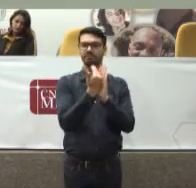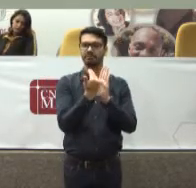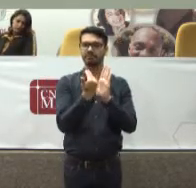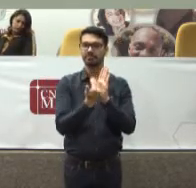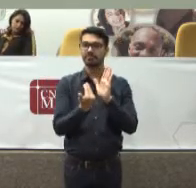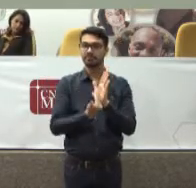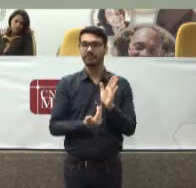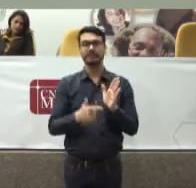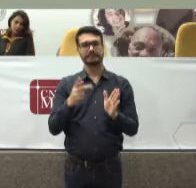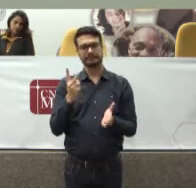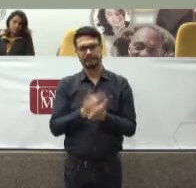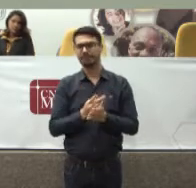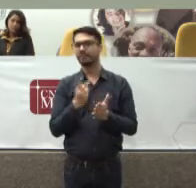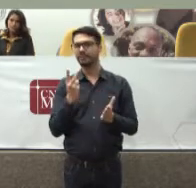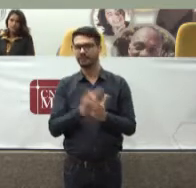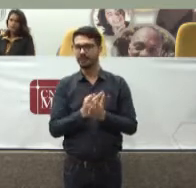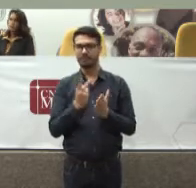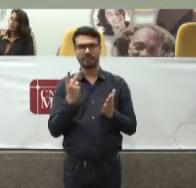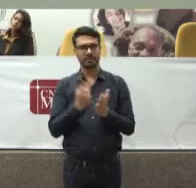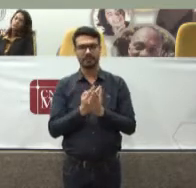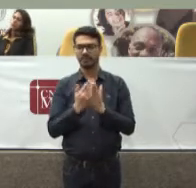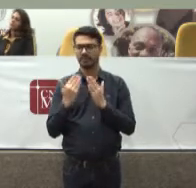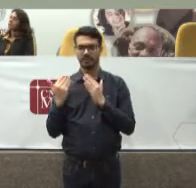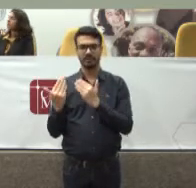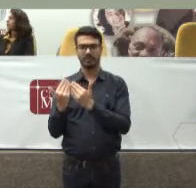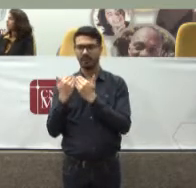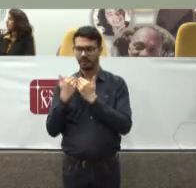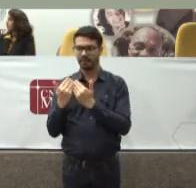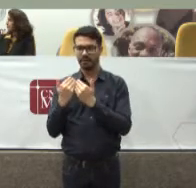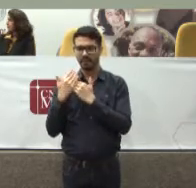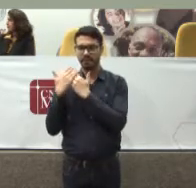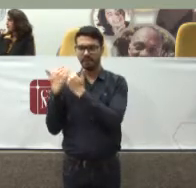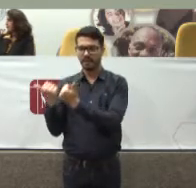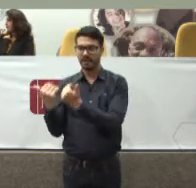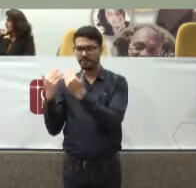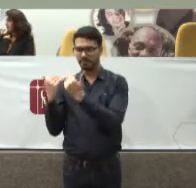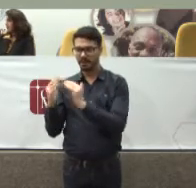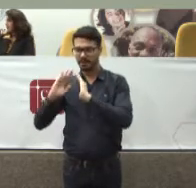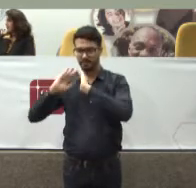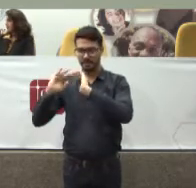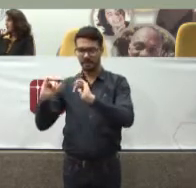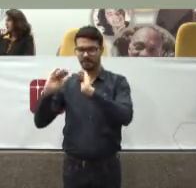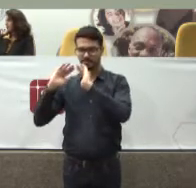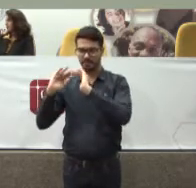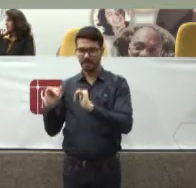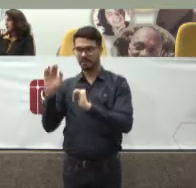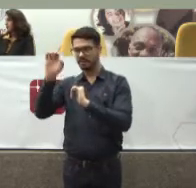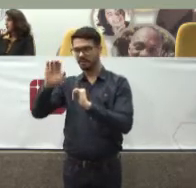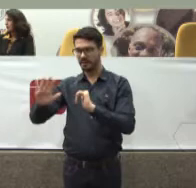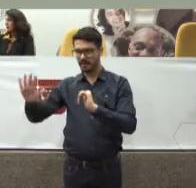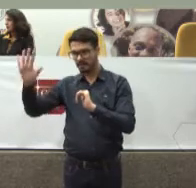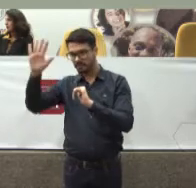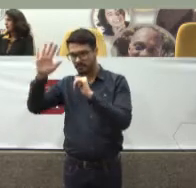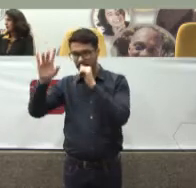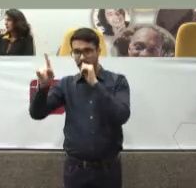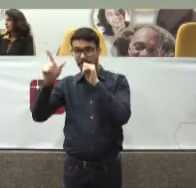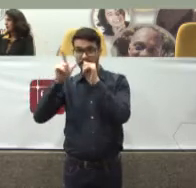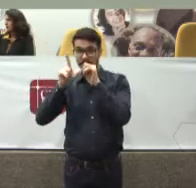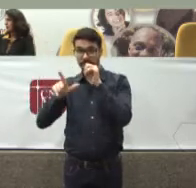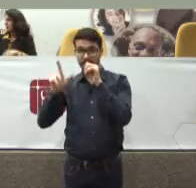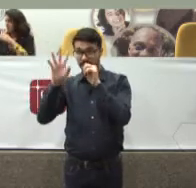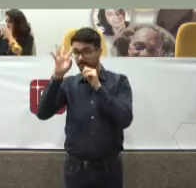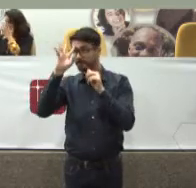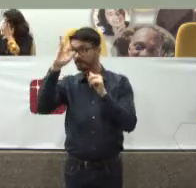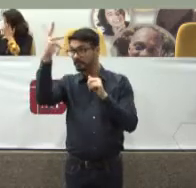recorrentes Numa determinada Localidade do Estado Numa determinada Localidade Deste país Para que possa Ser